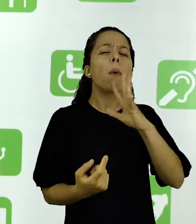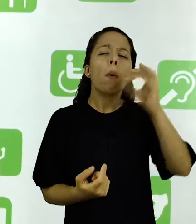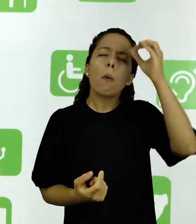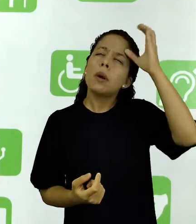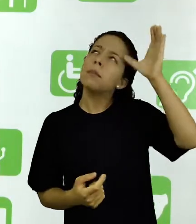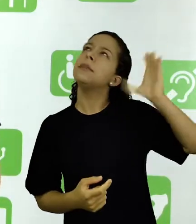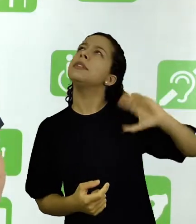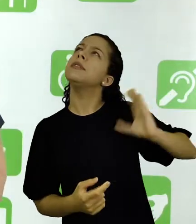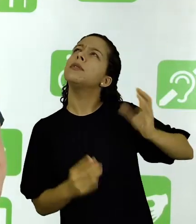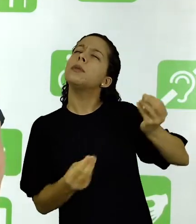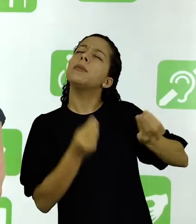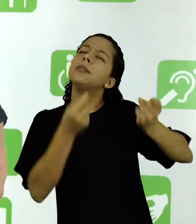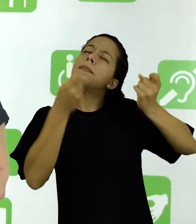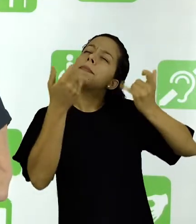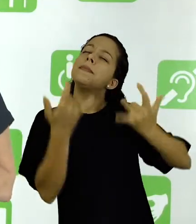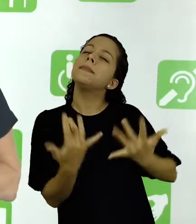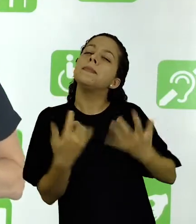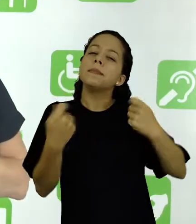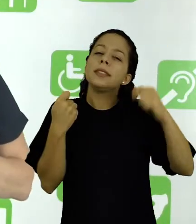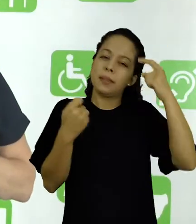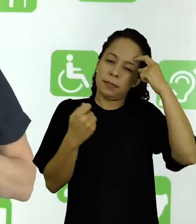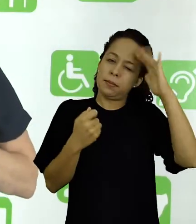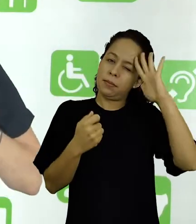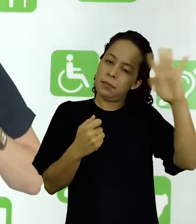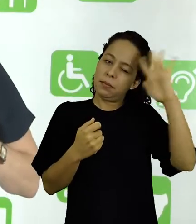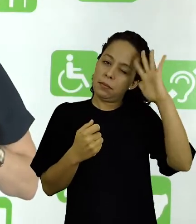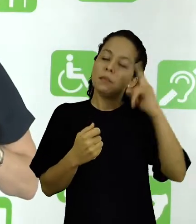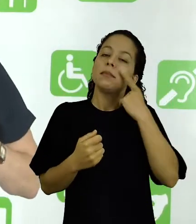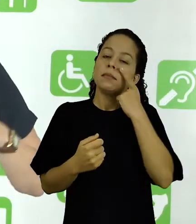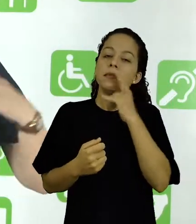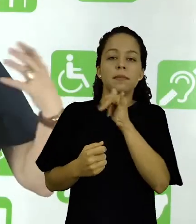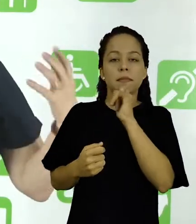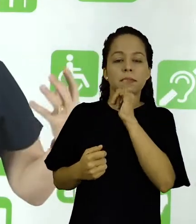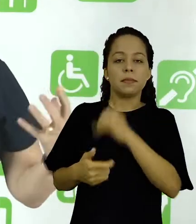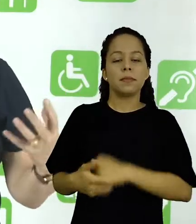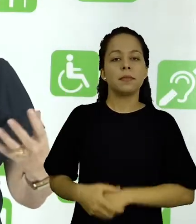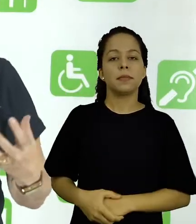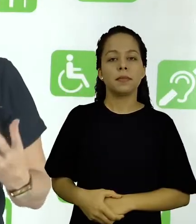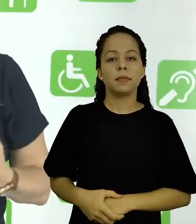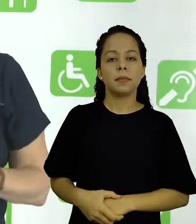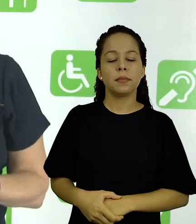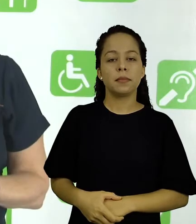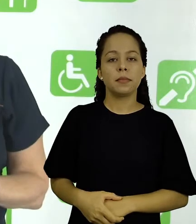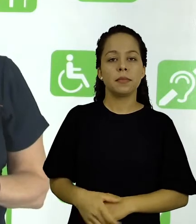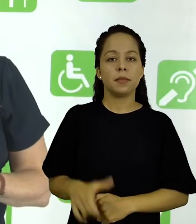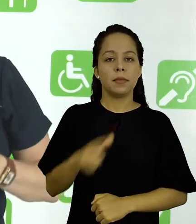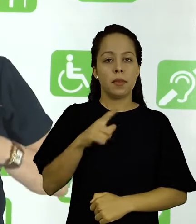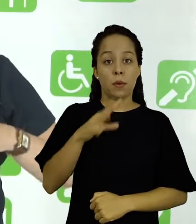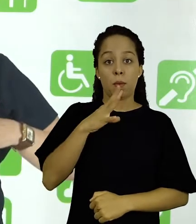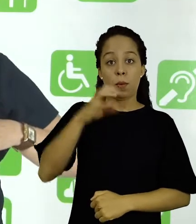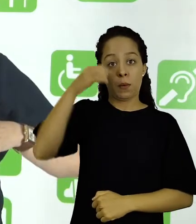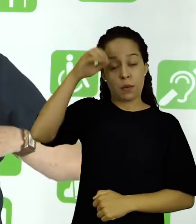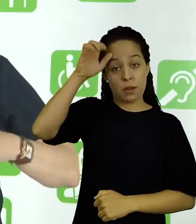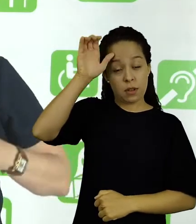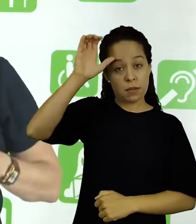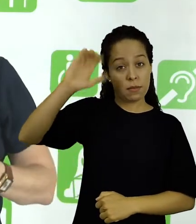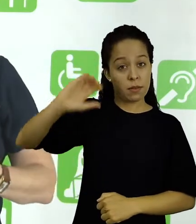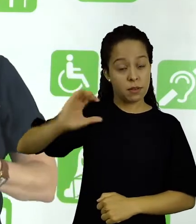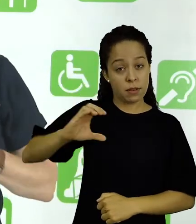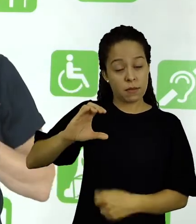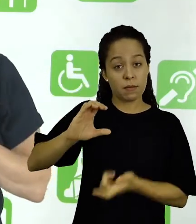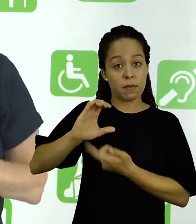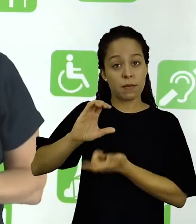esse conhecimento científico, nós temos que imaginar da seguinte forma, esse